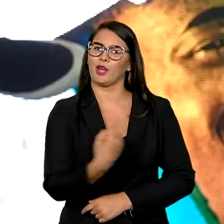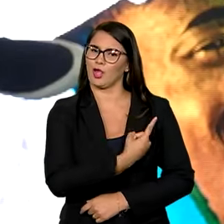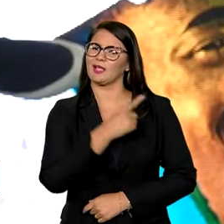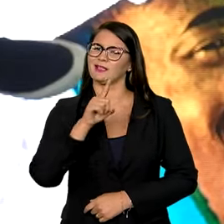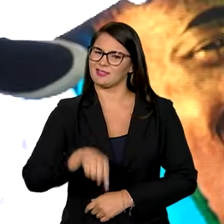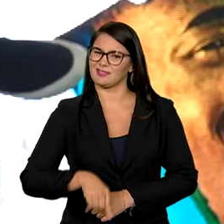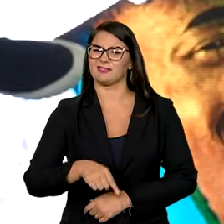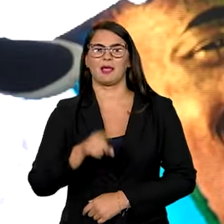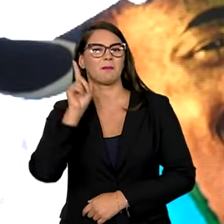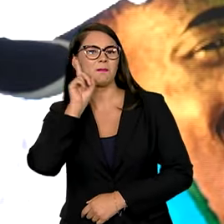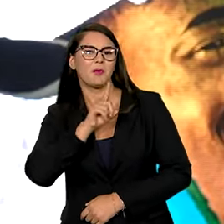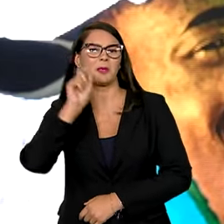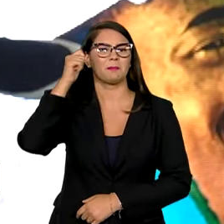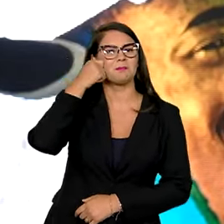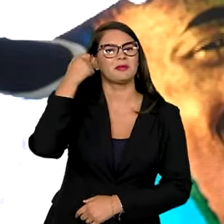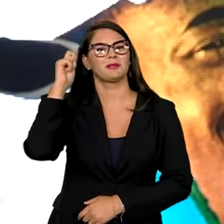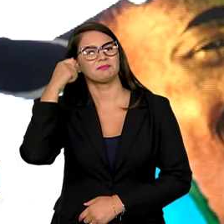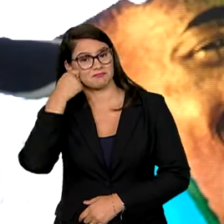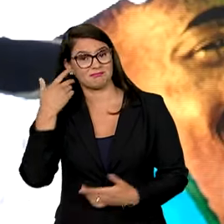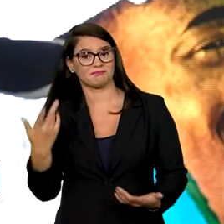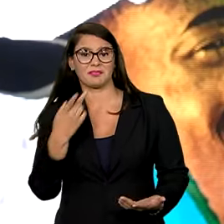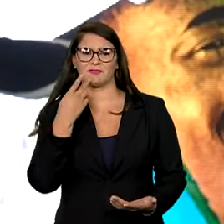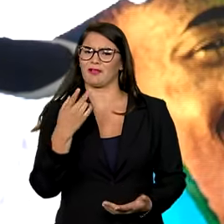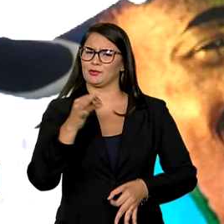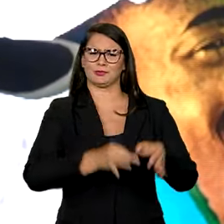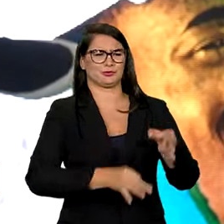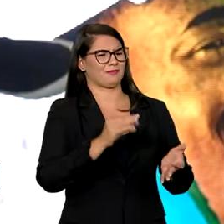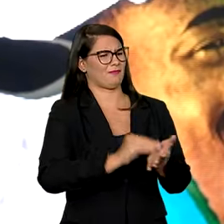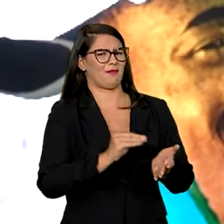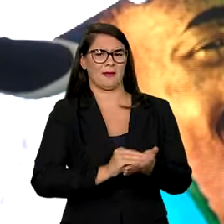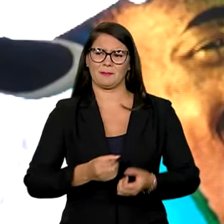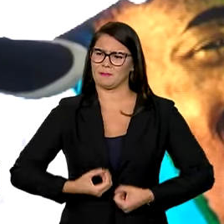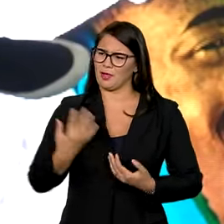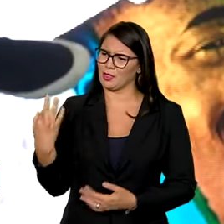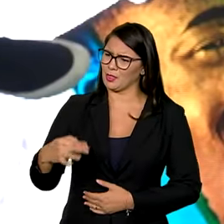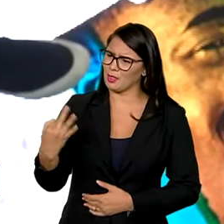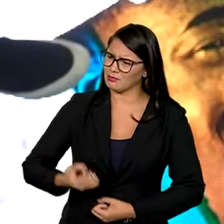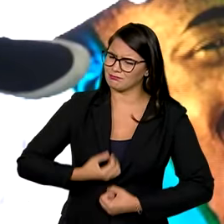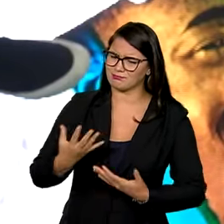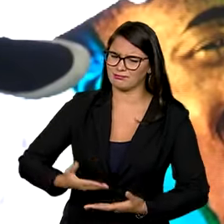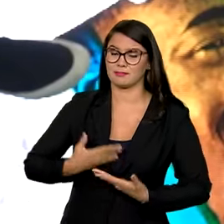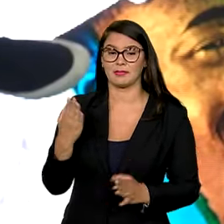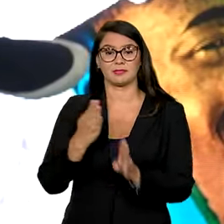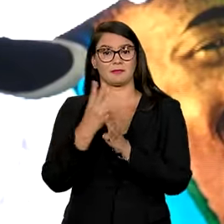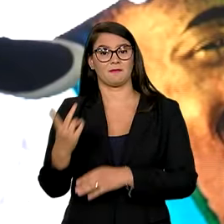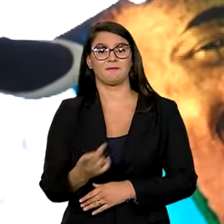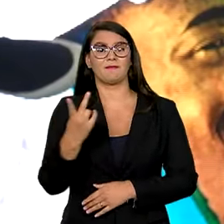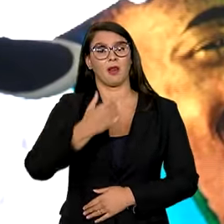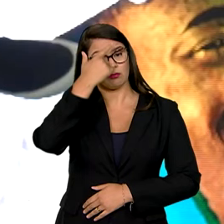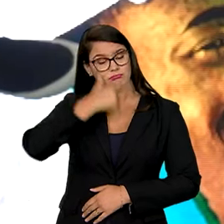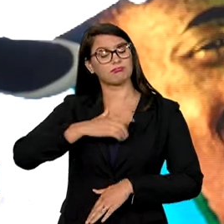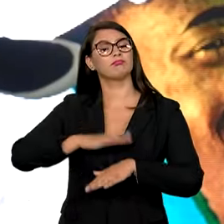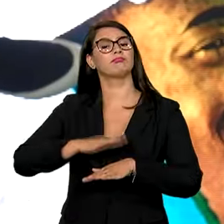somos pardas, pardos, pretas e pretos, denunciando injustiça, expressando dores, mas também descobrindo os valores de ser quem se é,